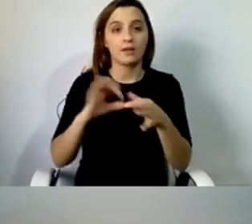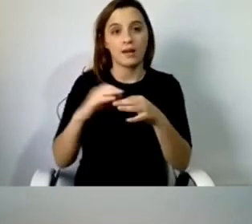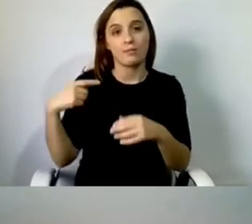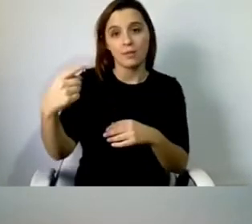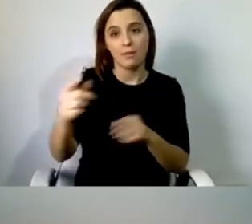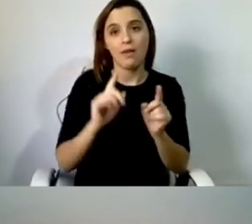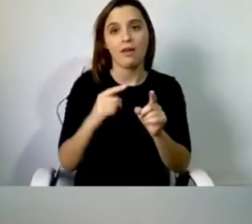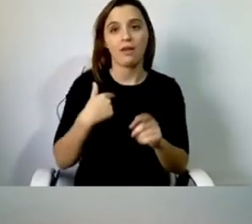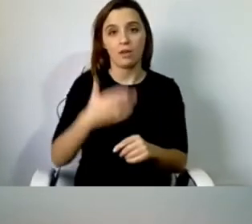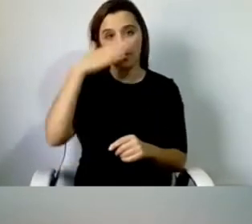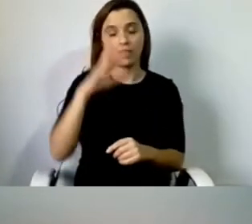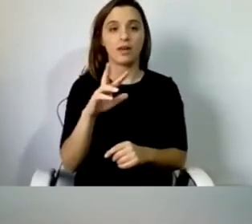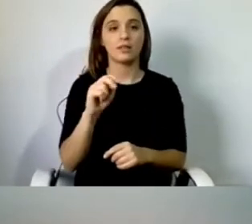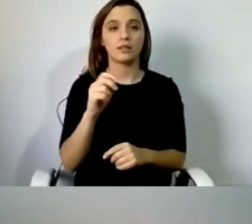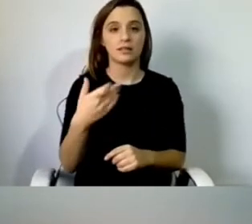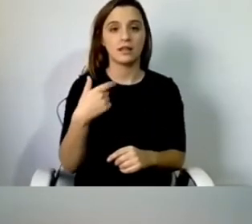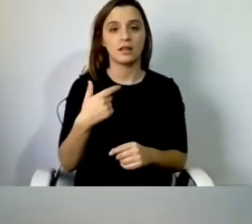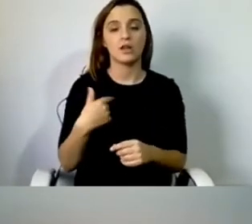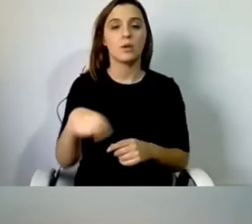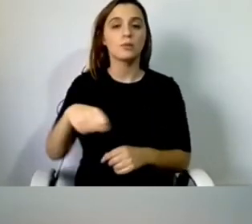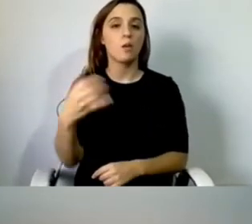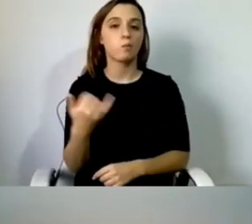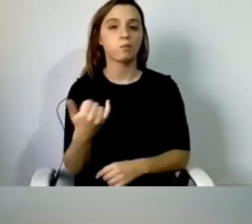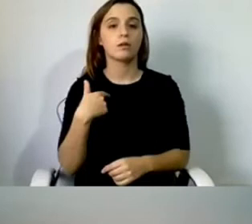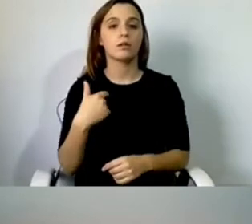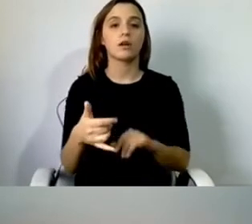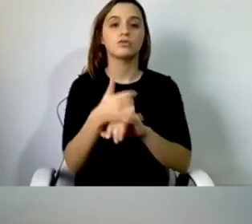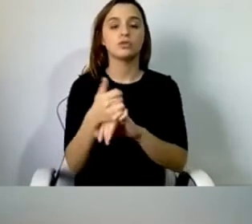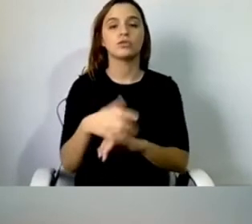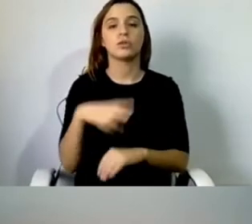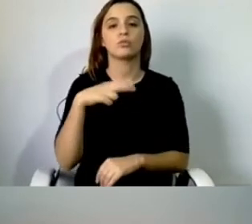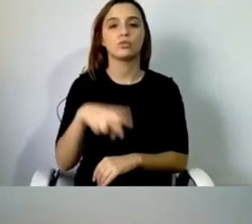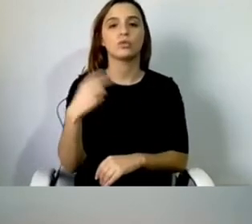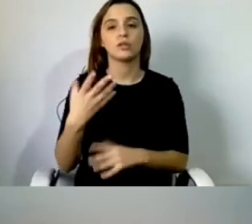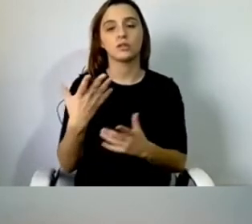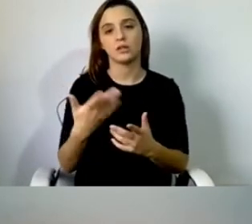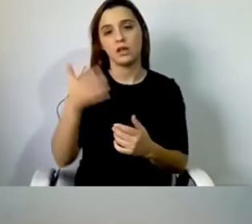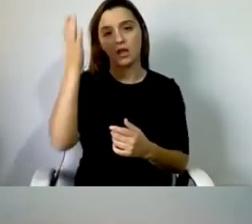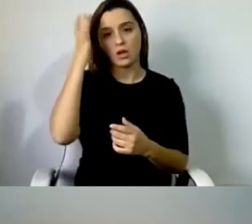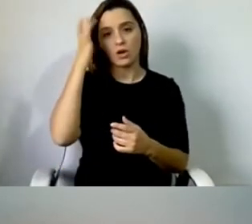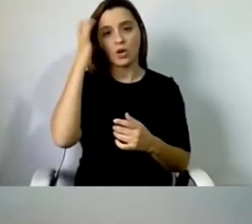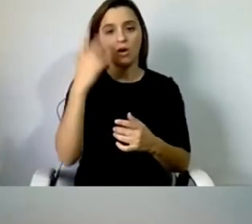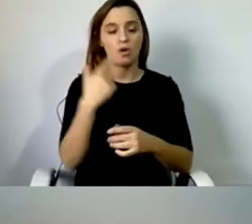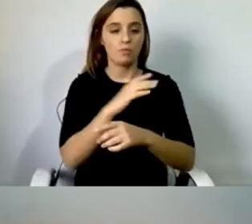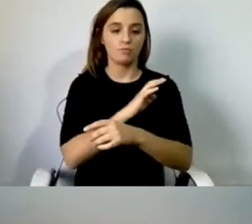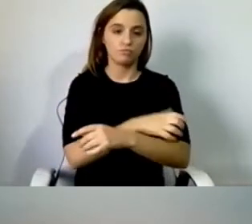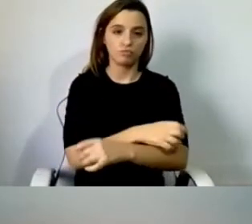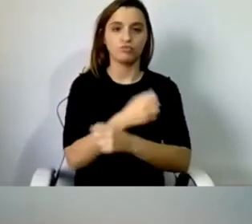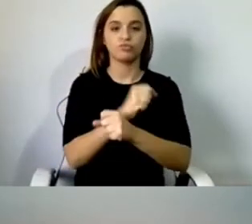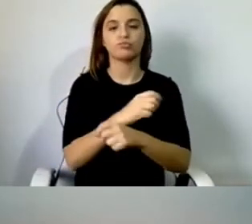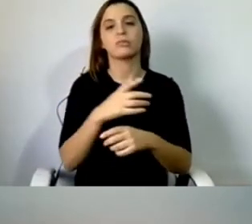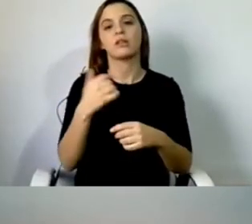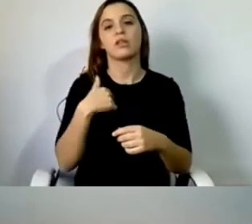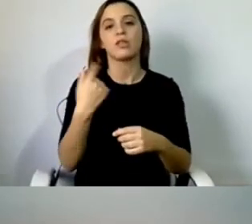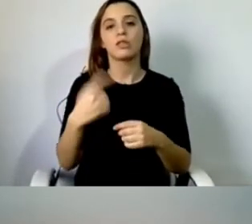Eu tenho 37 anos, sou vice-presidente da Associação Portuguesa de Neuromusculares. Tenho um diagnóstico da atrofia muscular espinhal,